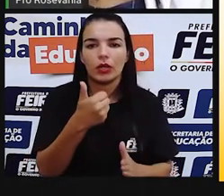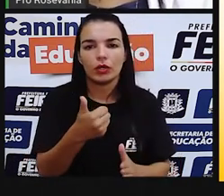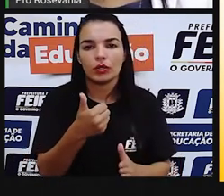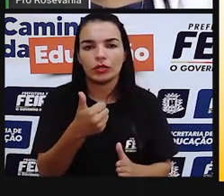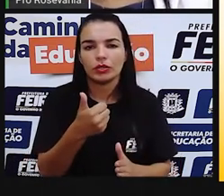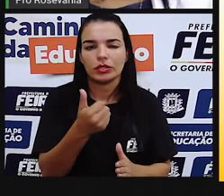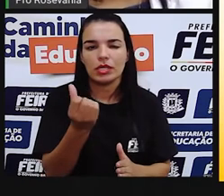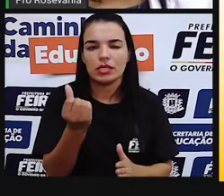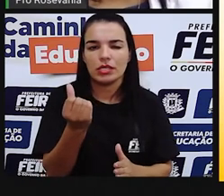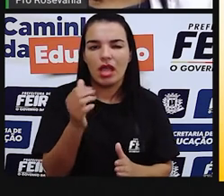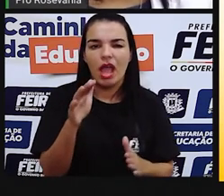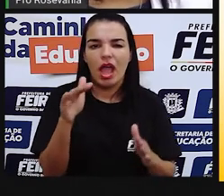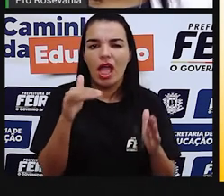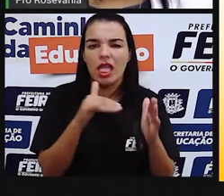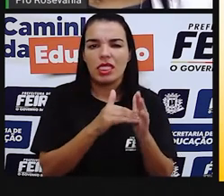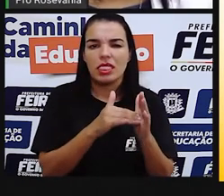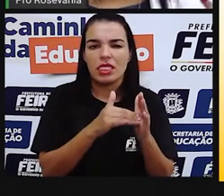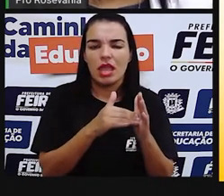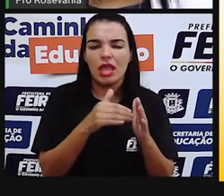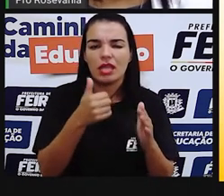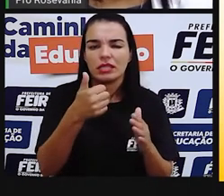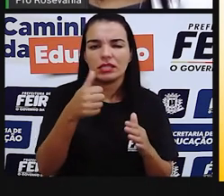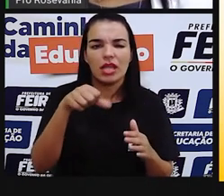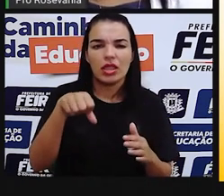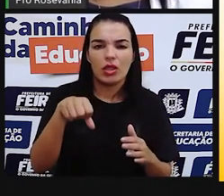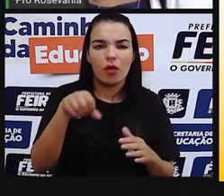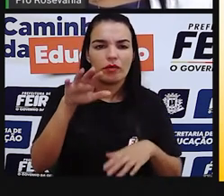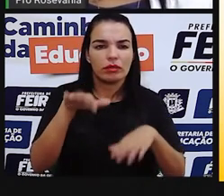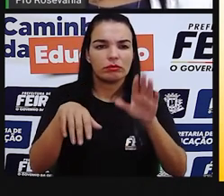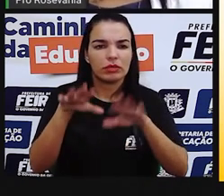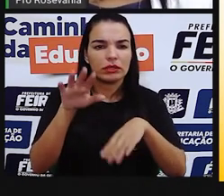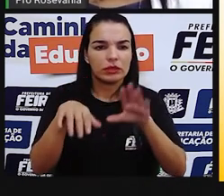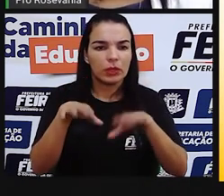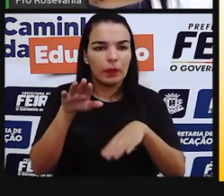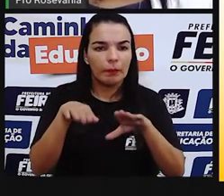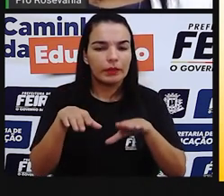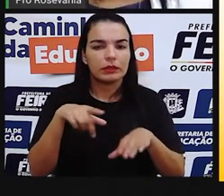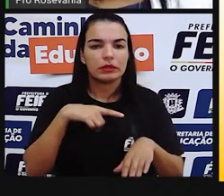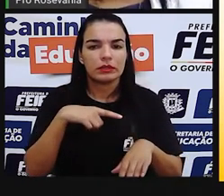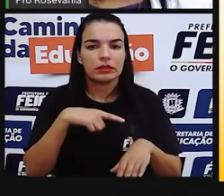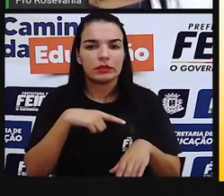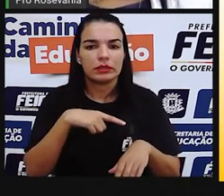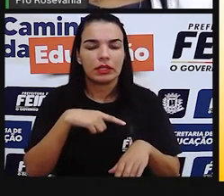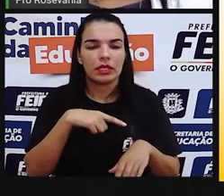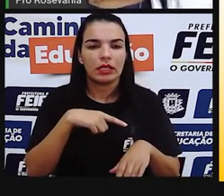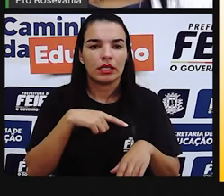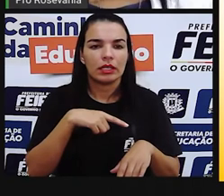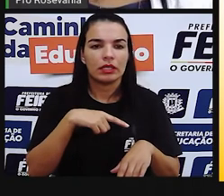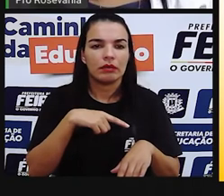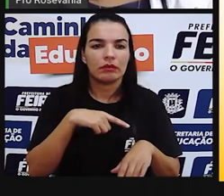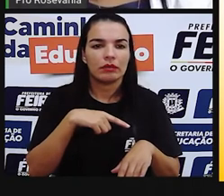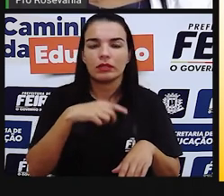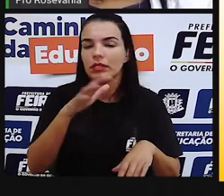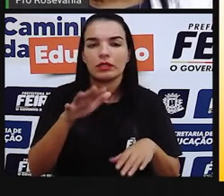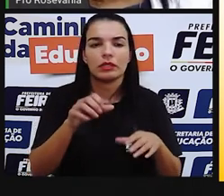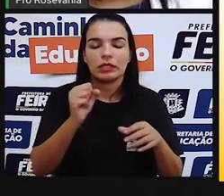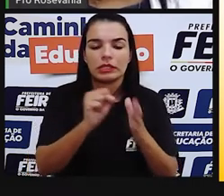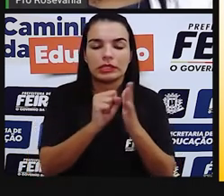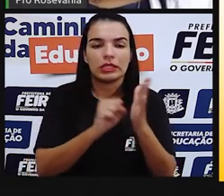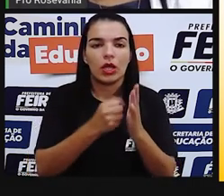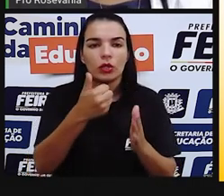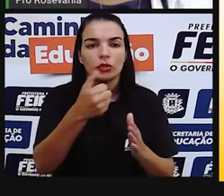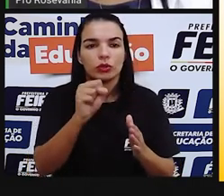africanos sendo escravizados, escravizados para o Brasil, para trabalhar nas lavouras de zona de açúcar, tabaco e